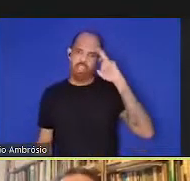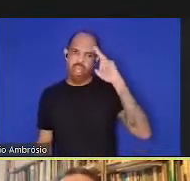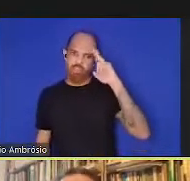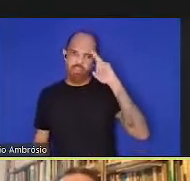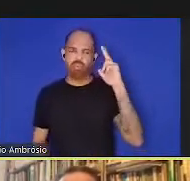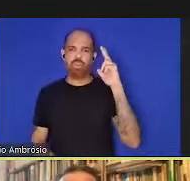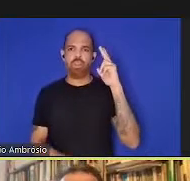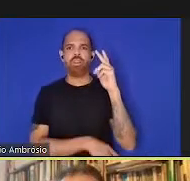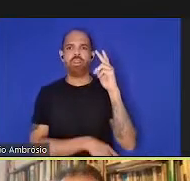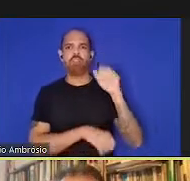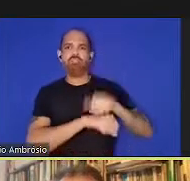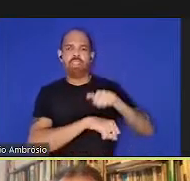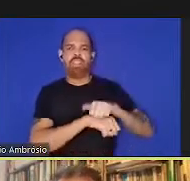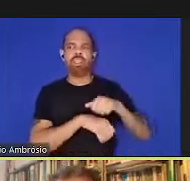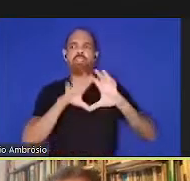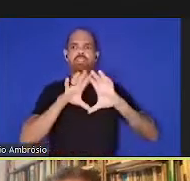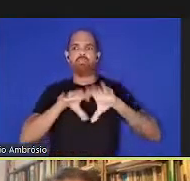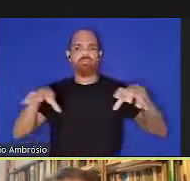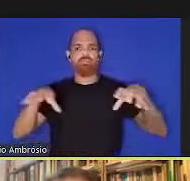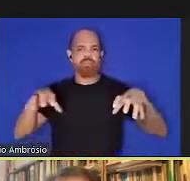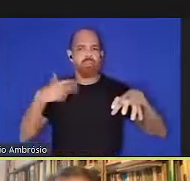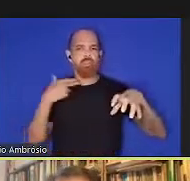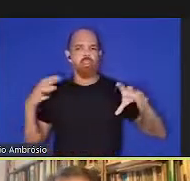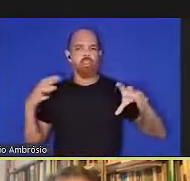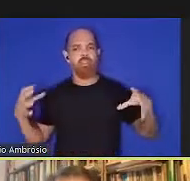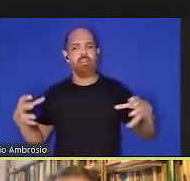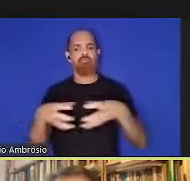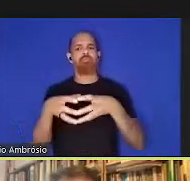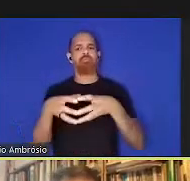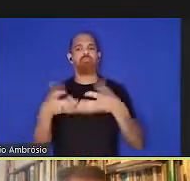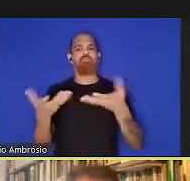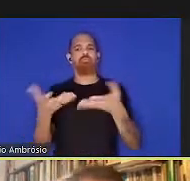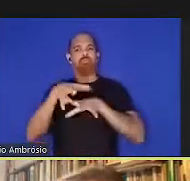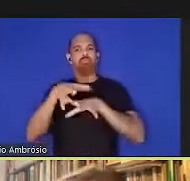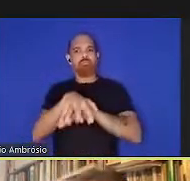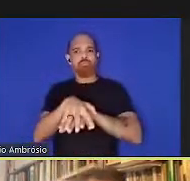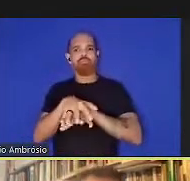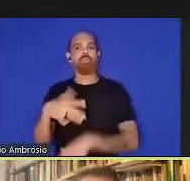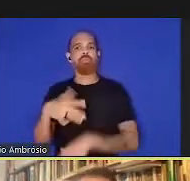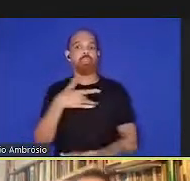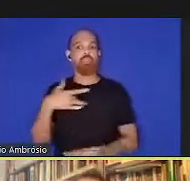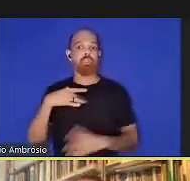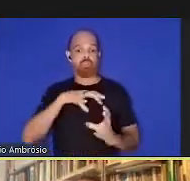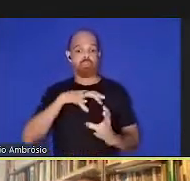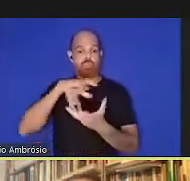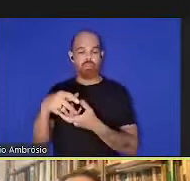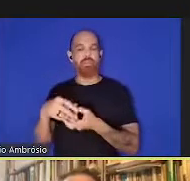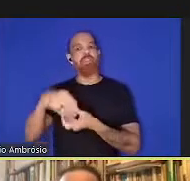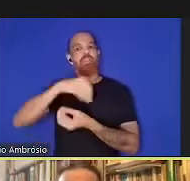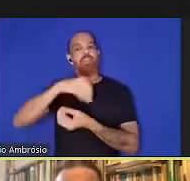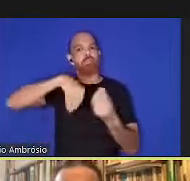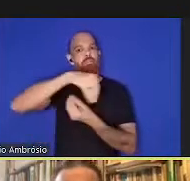elas são interseccionadas, nós estamos ali na saúde planetária nessa intersecção,